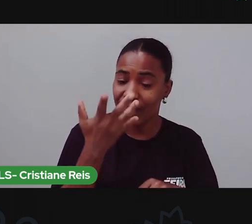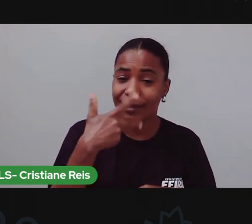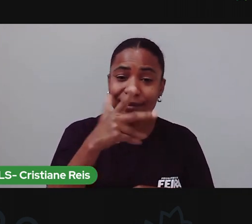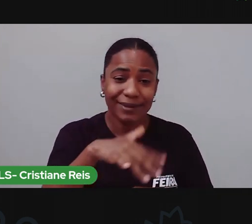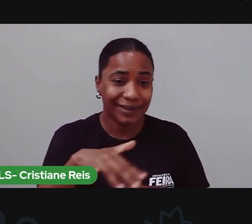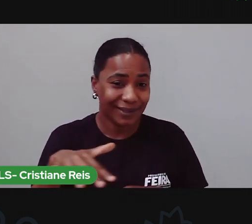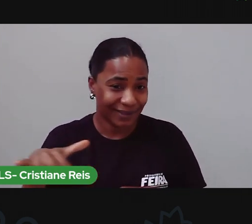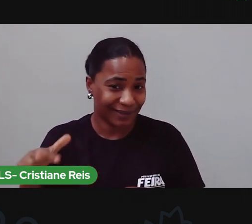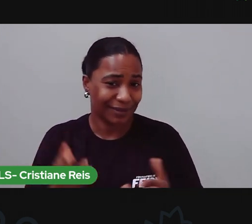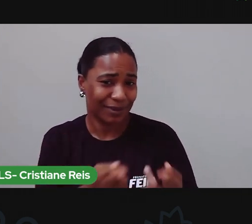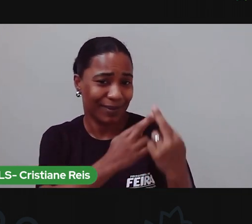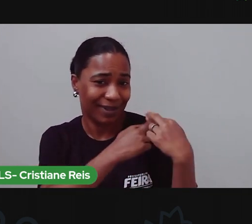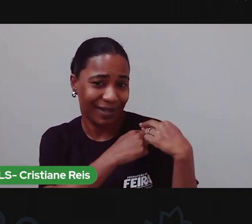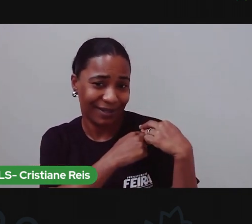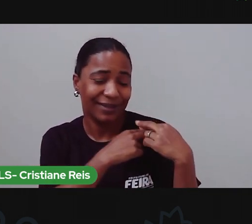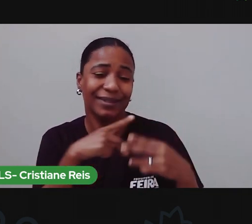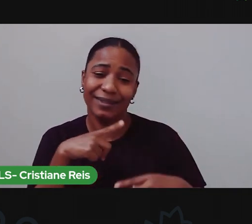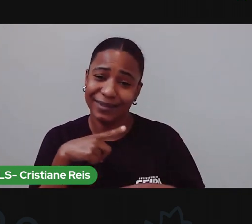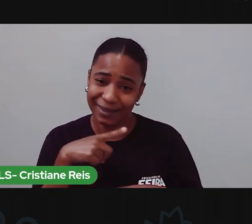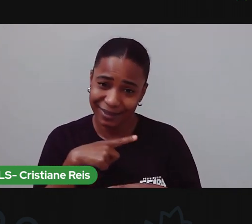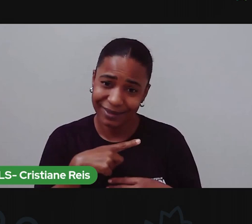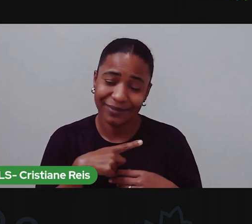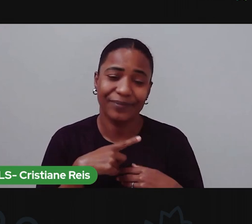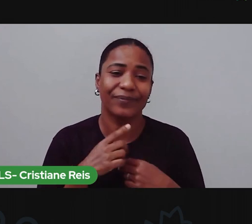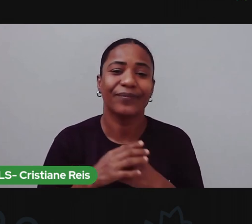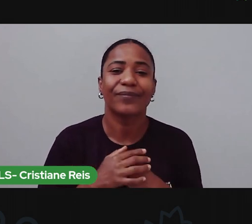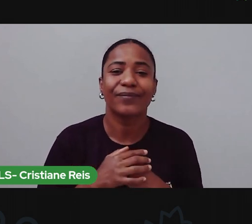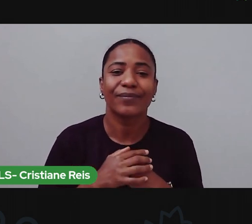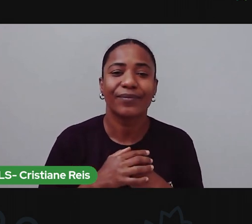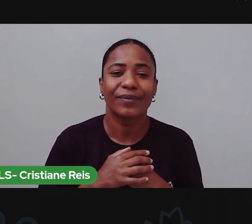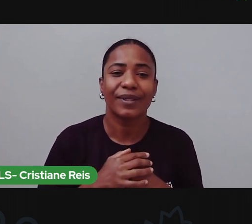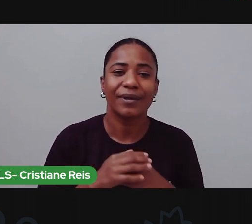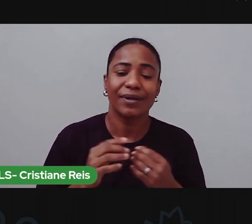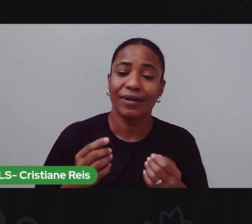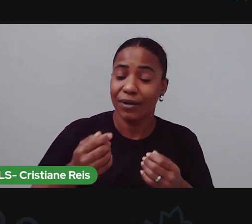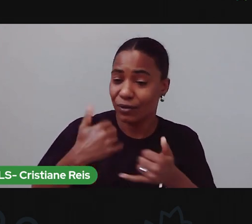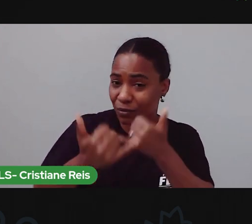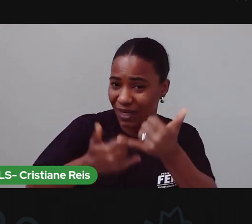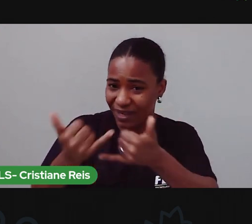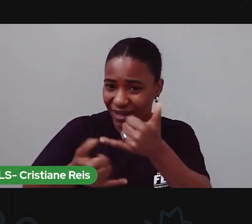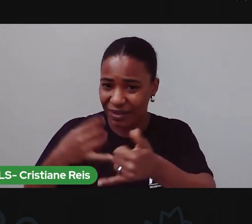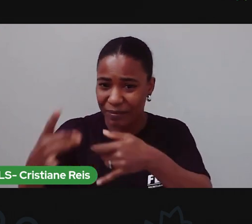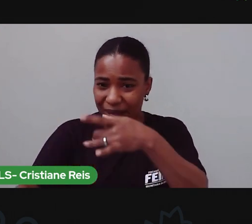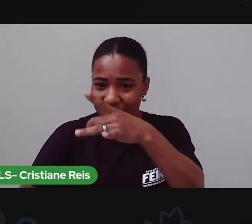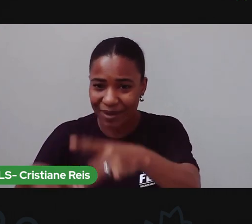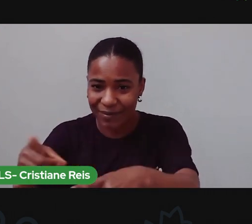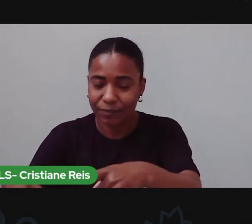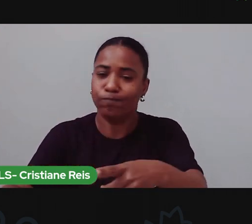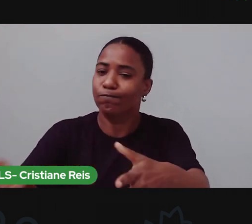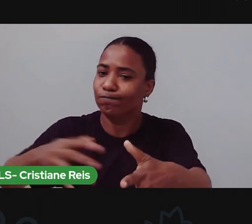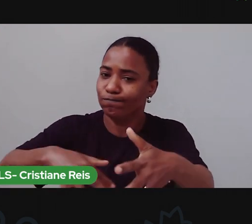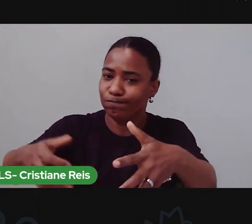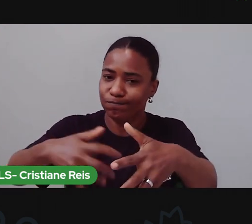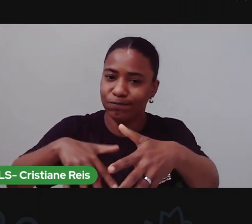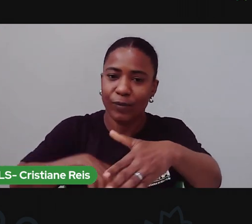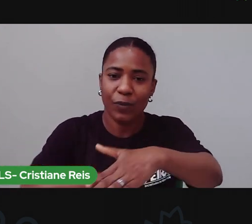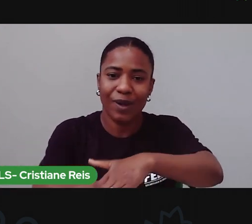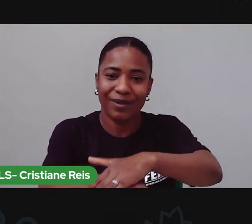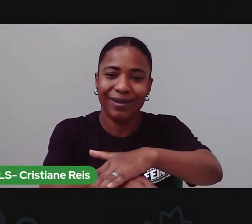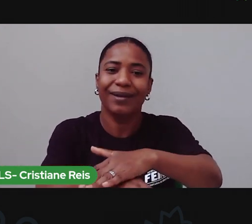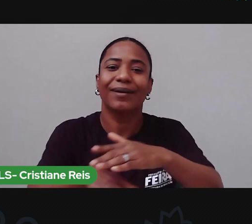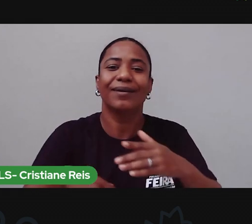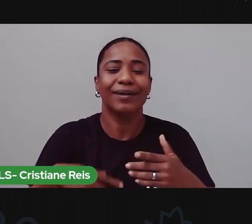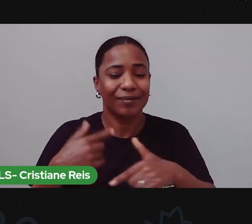a assumir suas responsabilidades. como guardar seus brinquedos, ajudar nas tarefas domésticas mais leves.